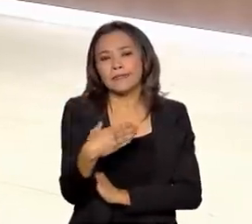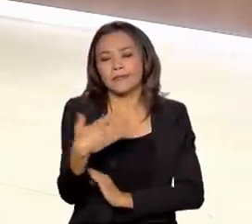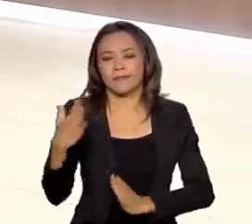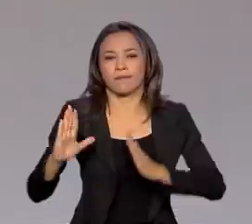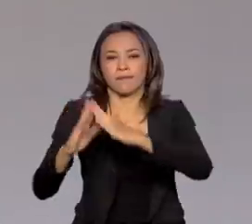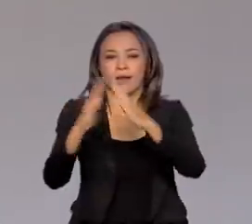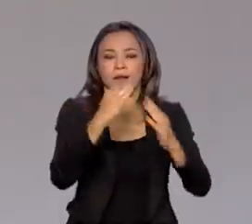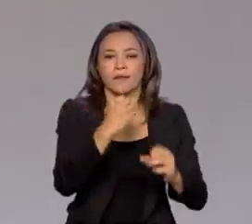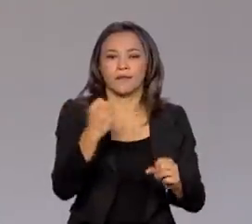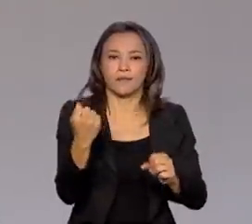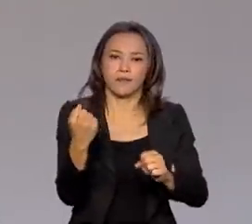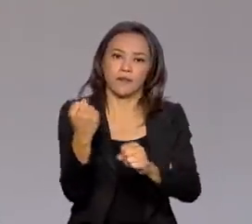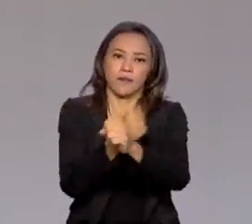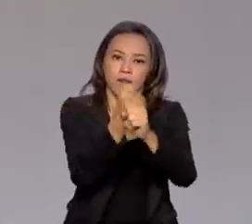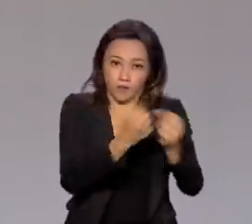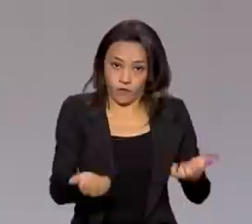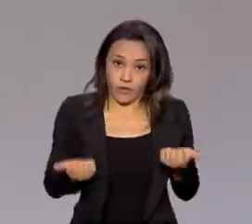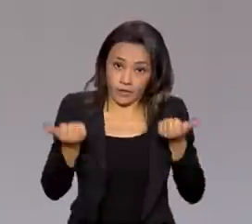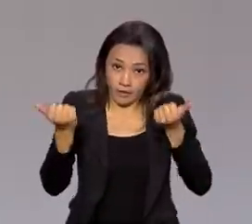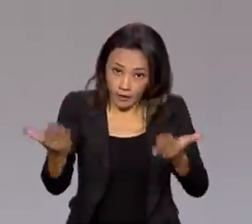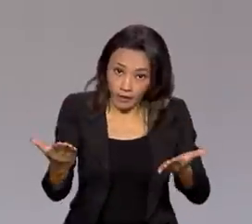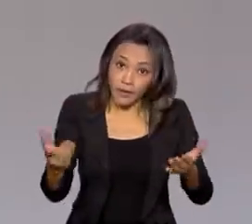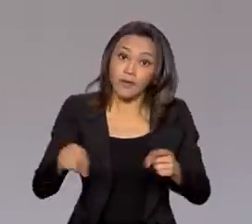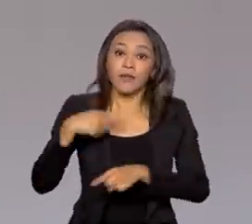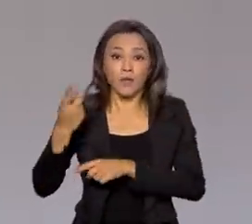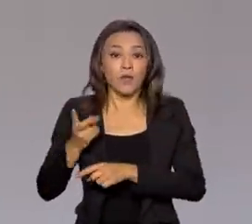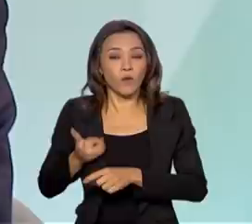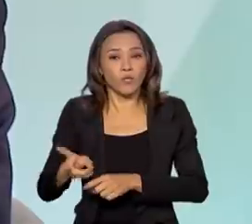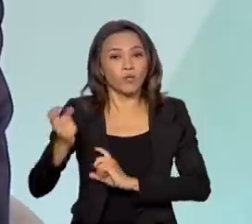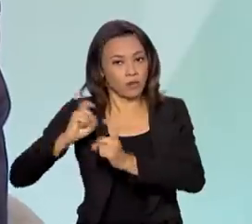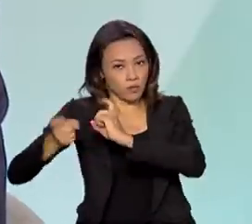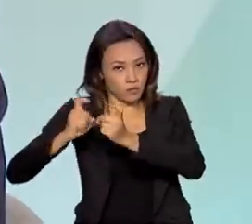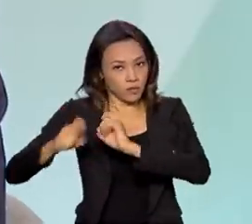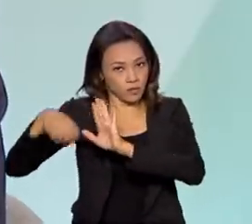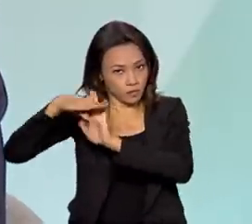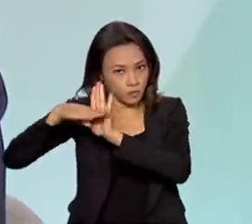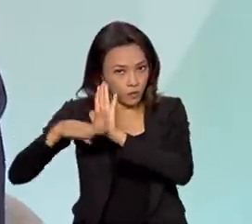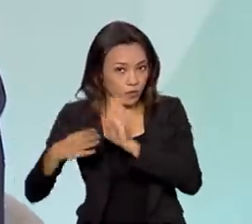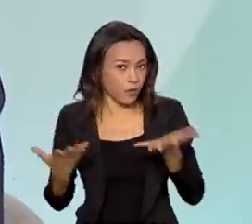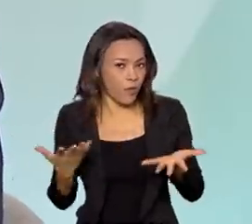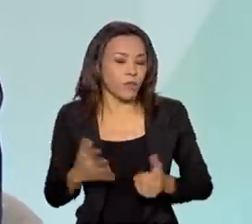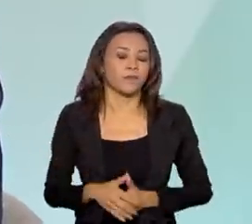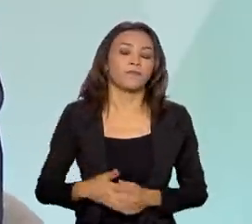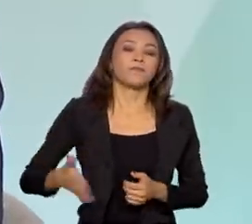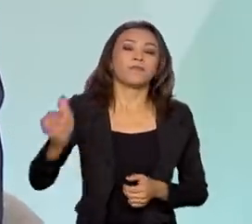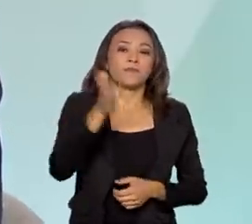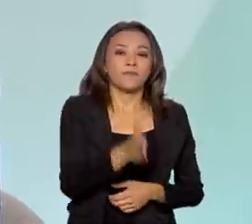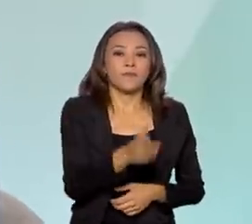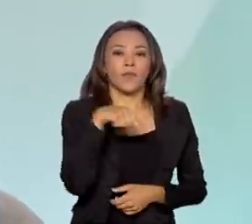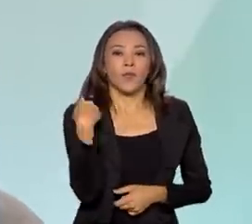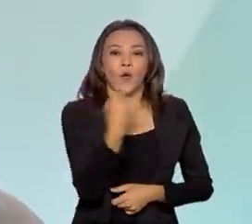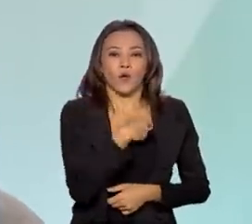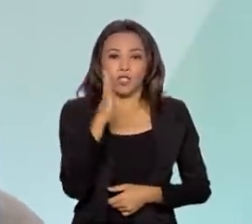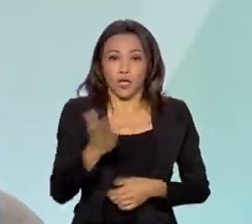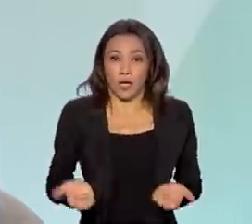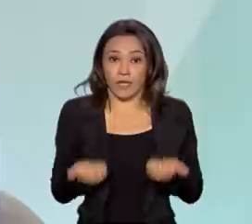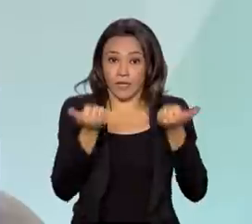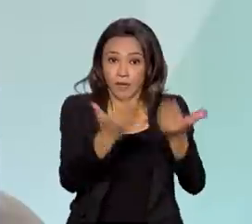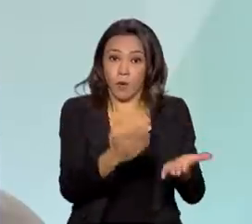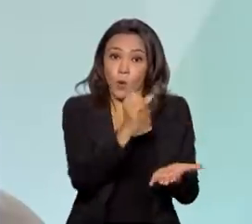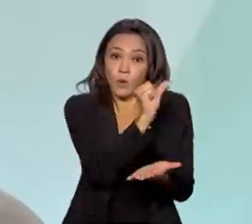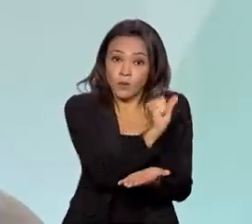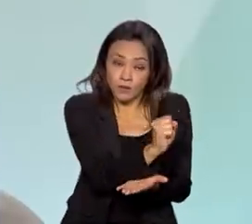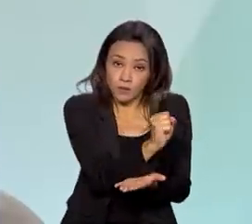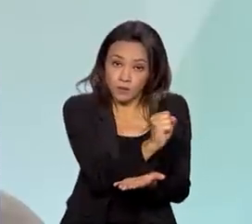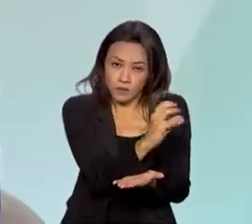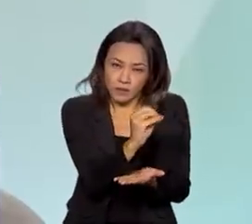paradas e sendo gestado Casa Verde e Amarela? Nós já entregamos ao redor de 880